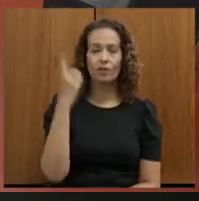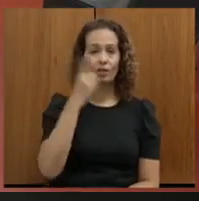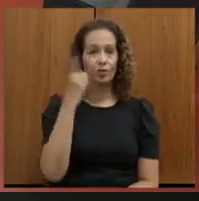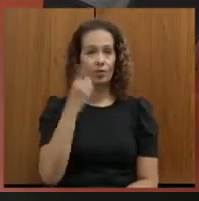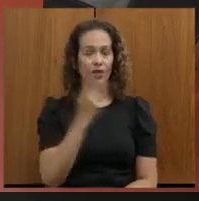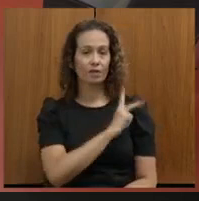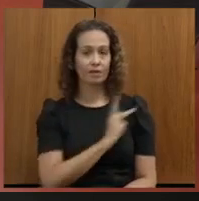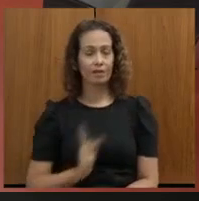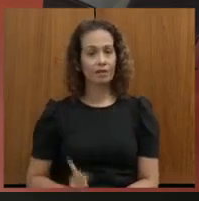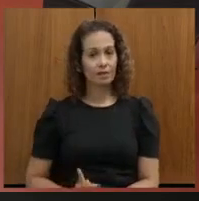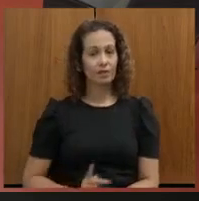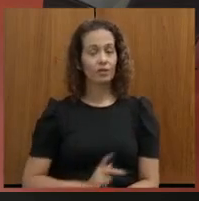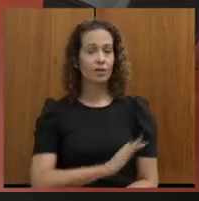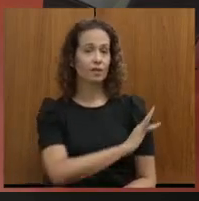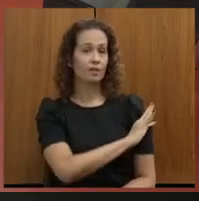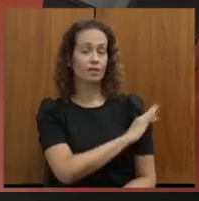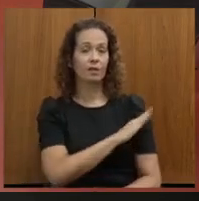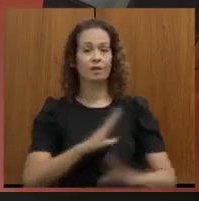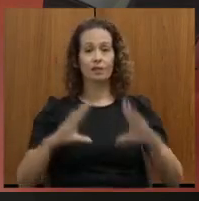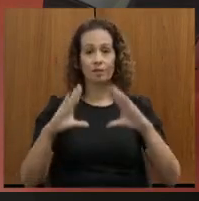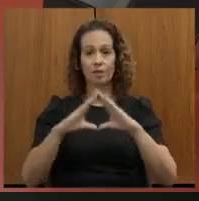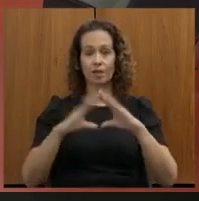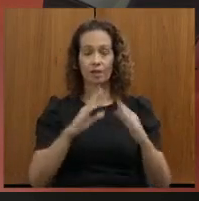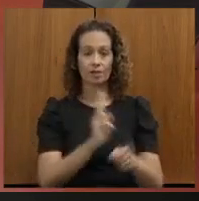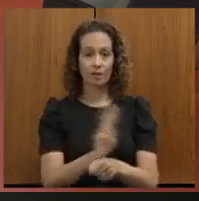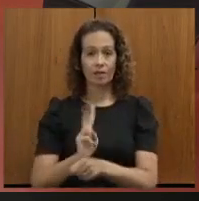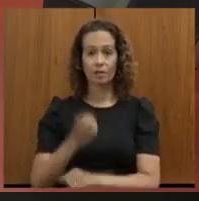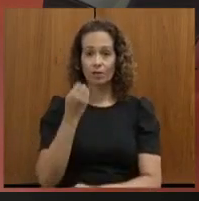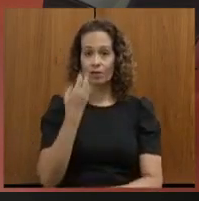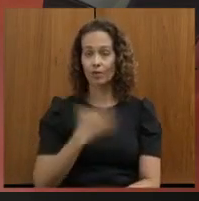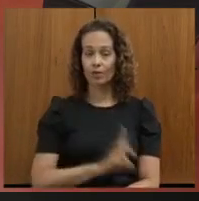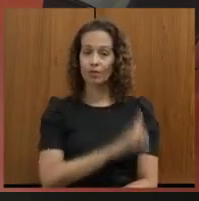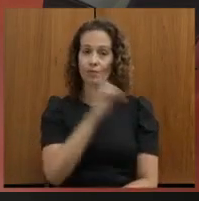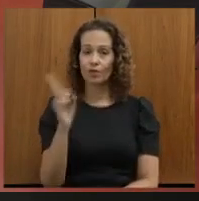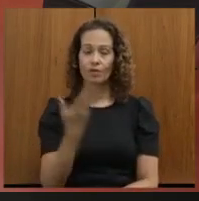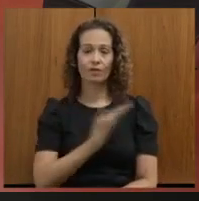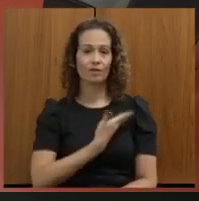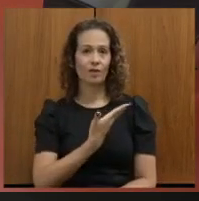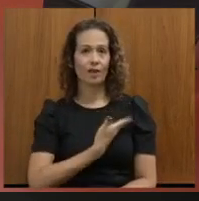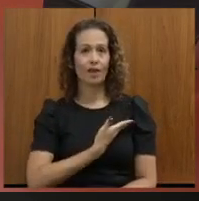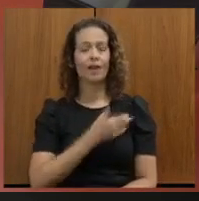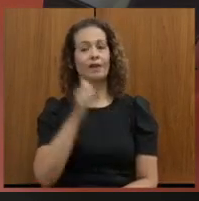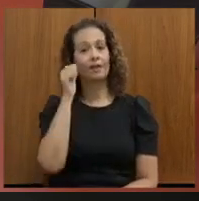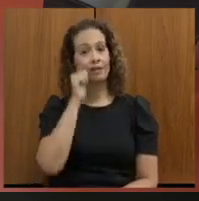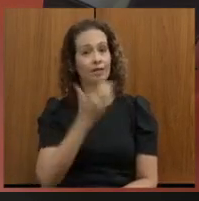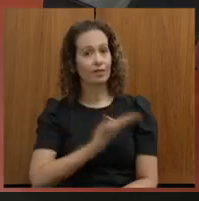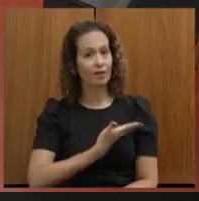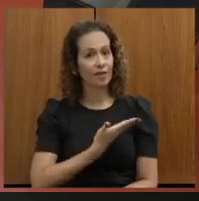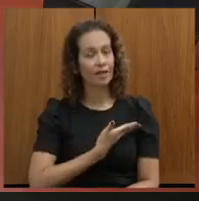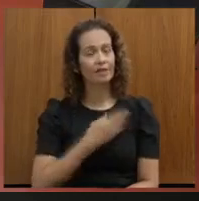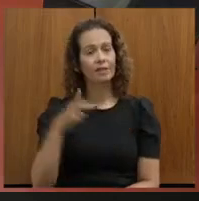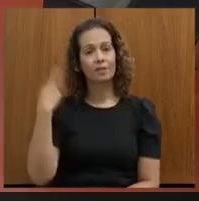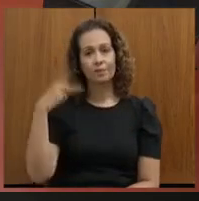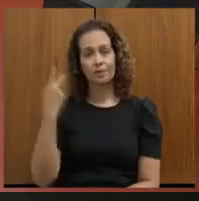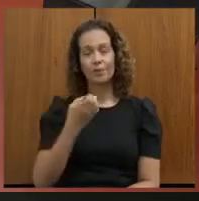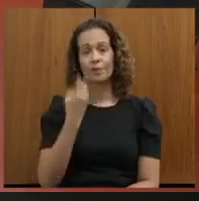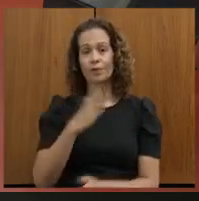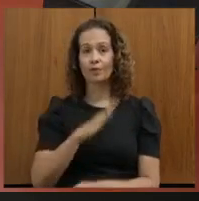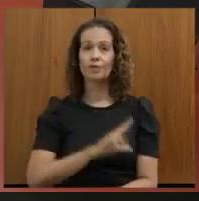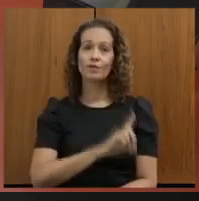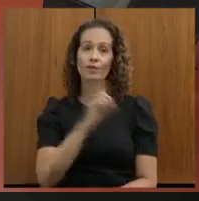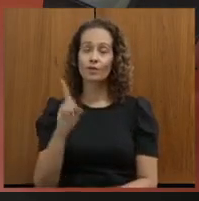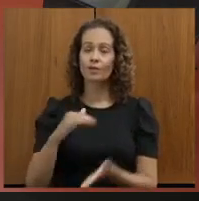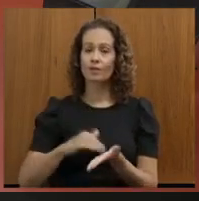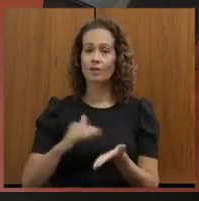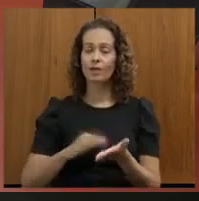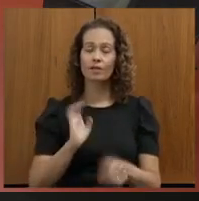nesse Assembleia Fiscaliza. Bom dia aos colegas parlamentares e às colegas parlamentares. Um bom dia ao secretário de Estado e à sua